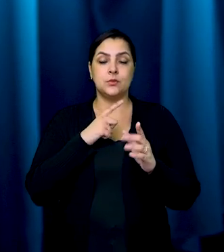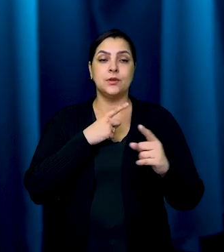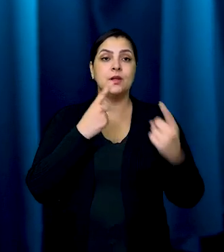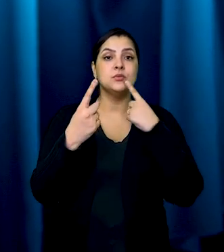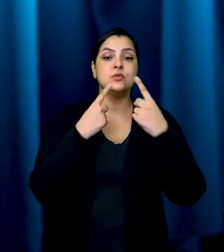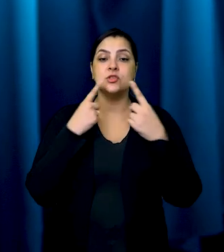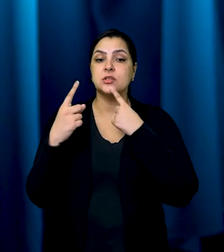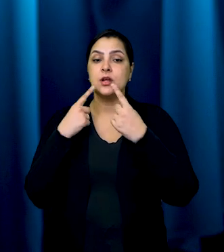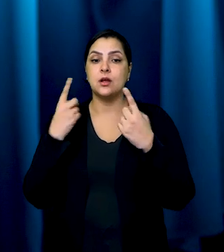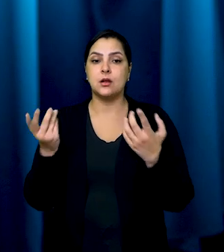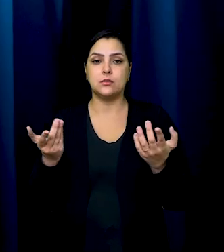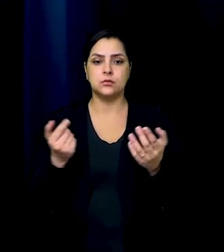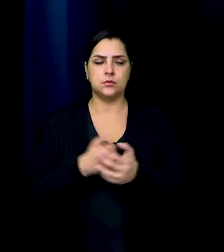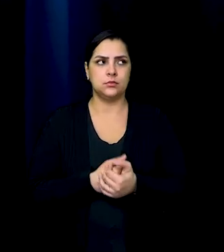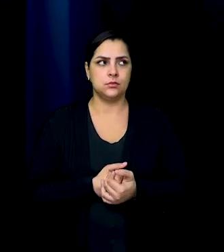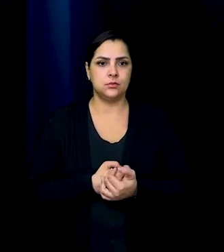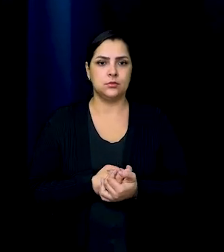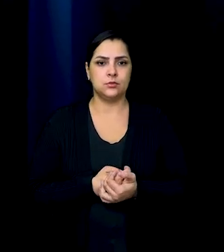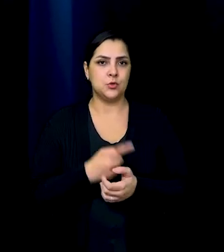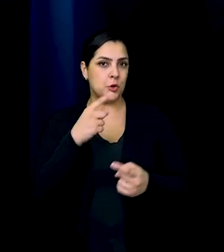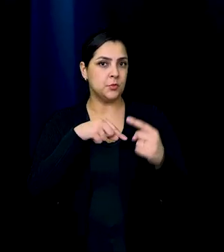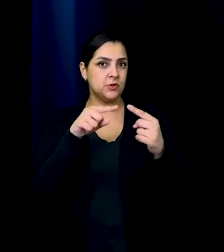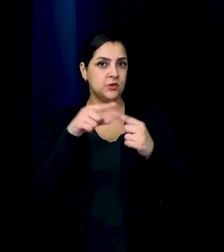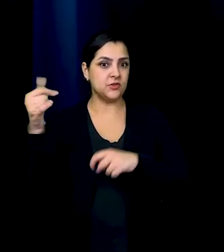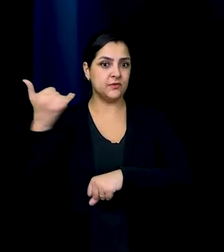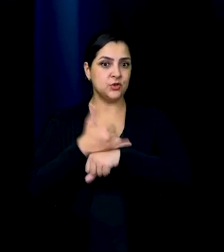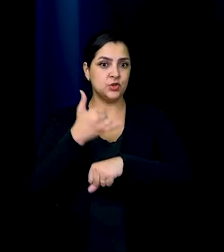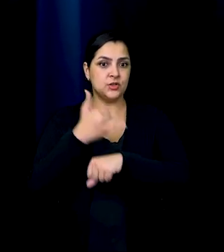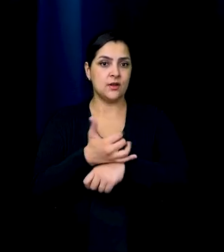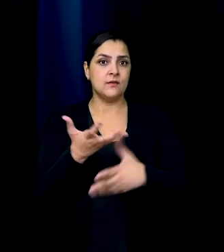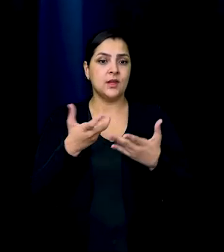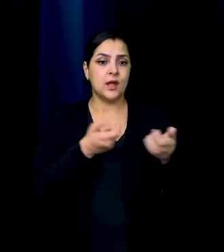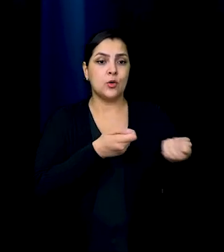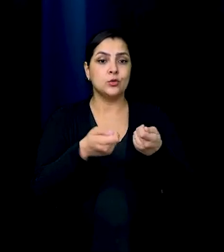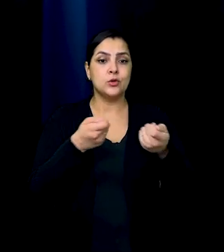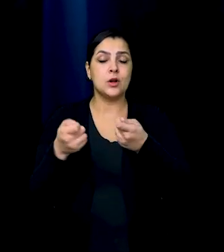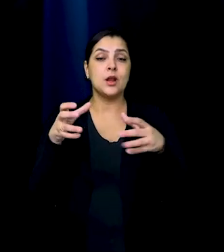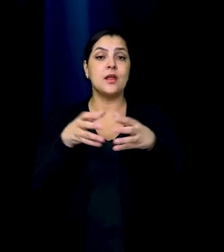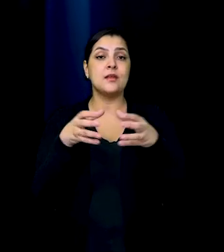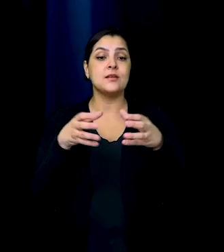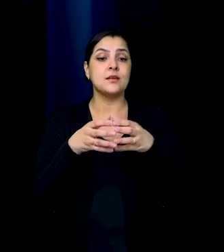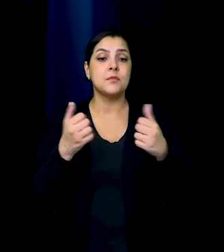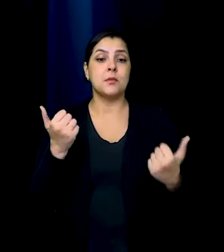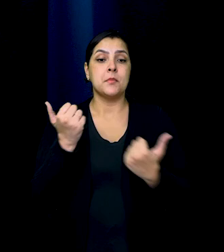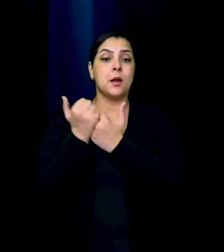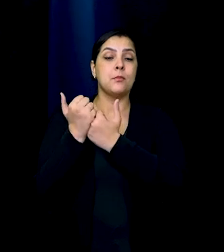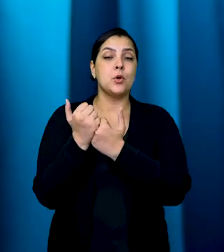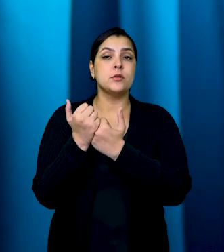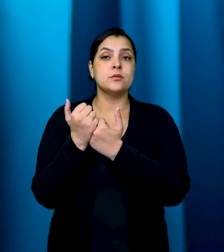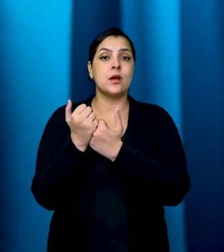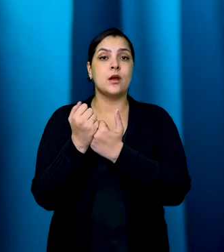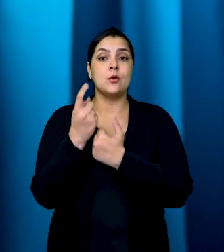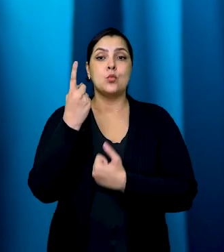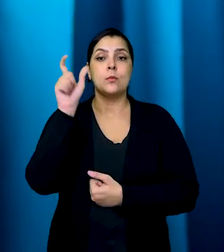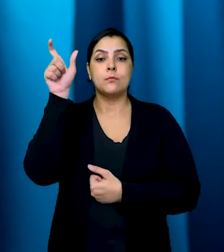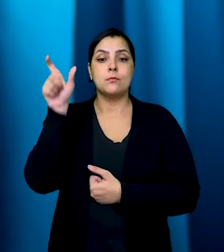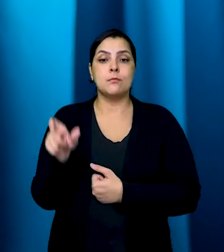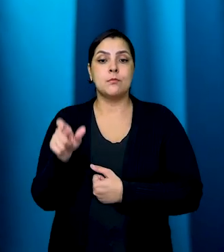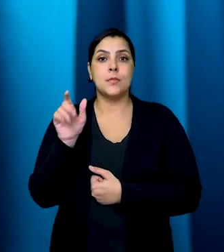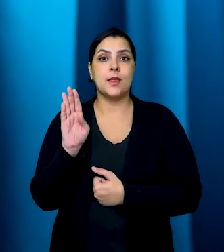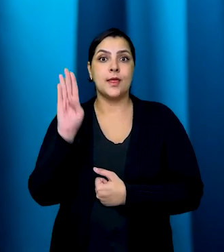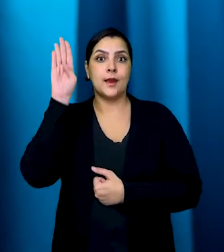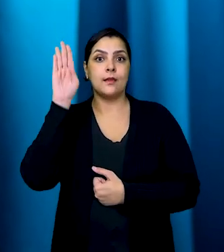se eu estava tendo diálogos. Segundo ela, o objetivo da chefia era controlar a equipe para que apoiasse um determinado